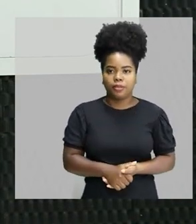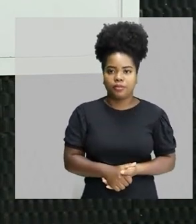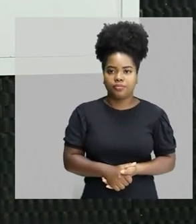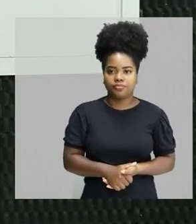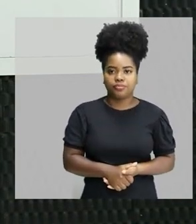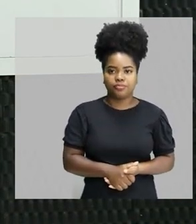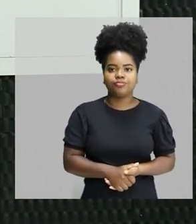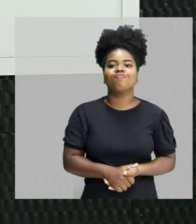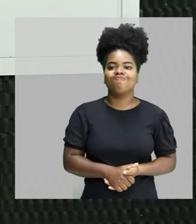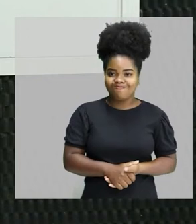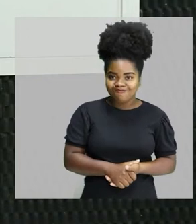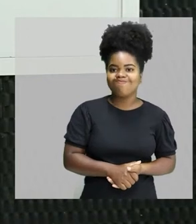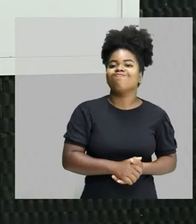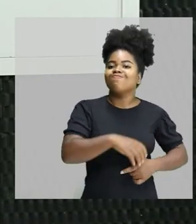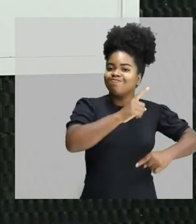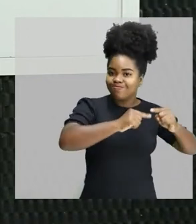material.